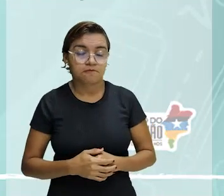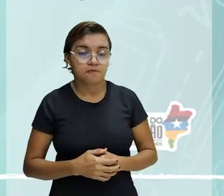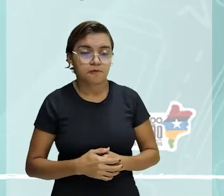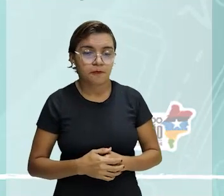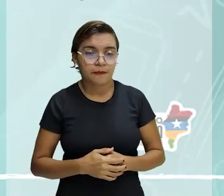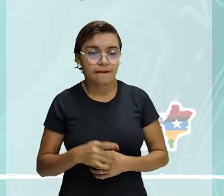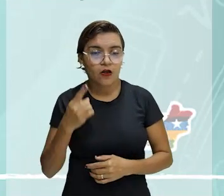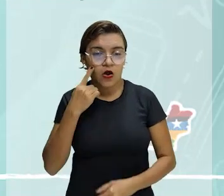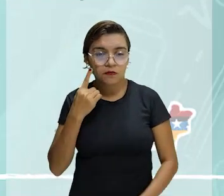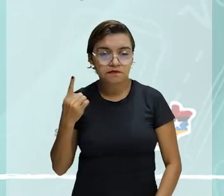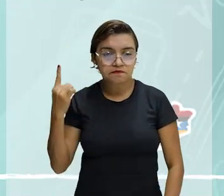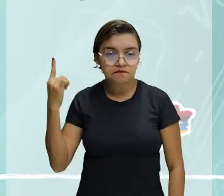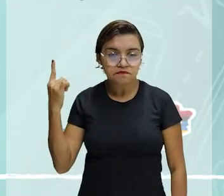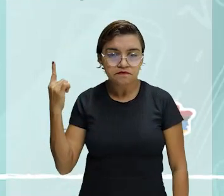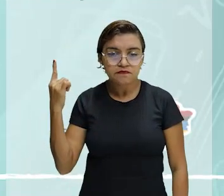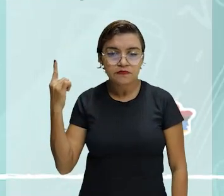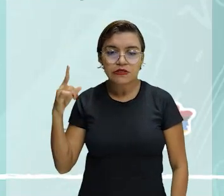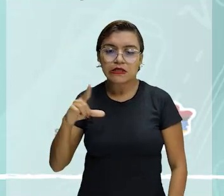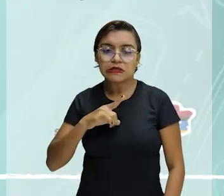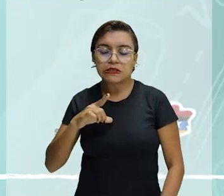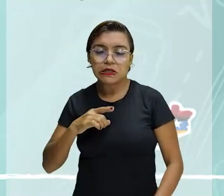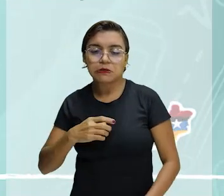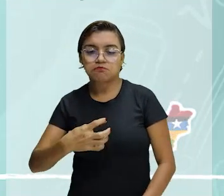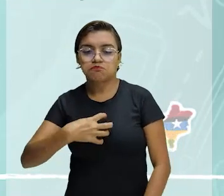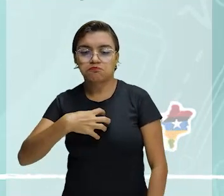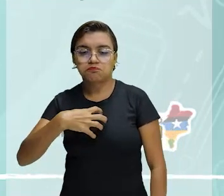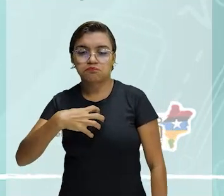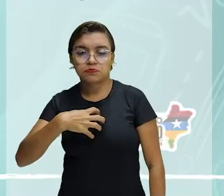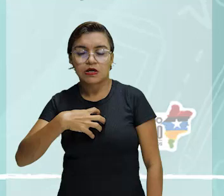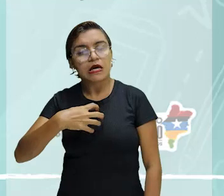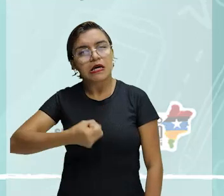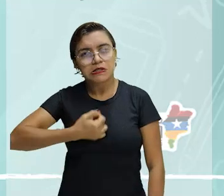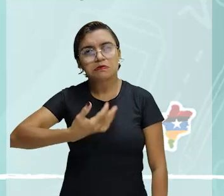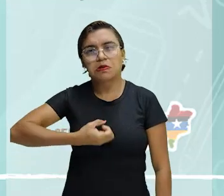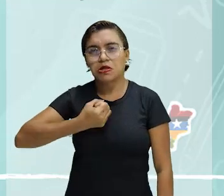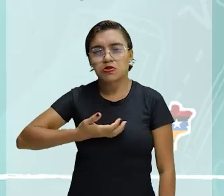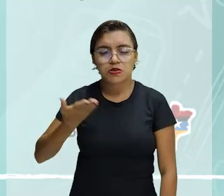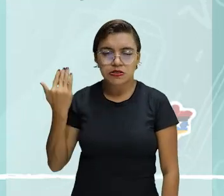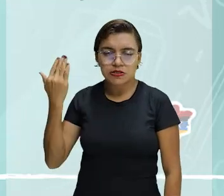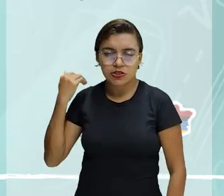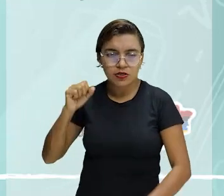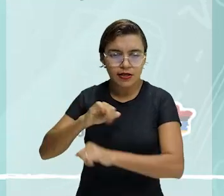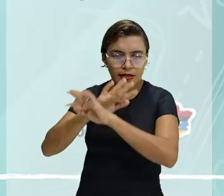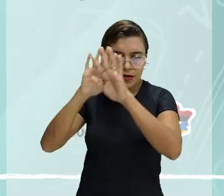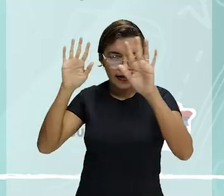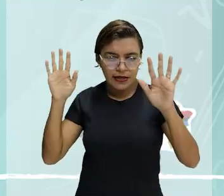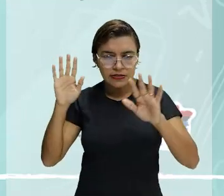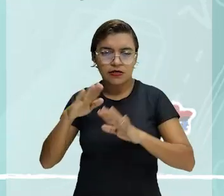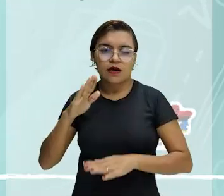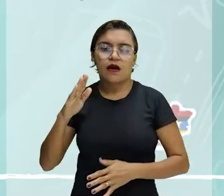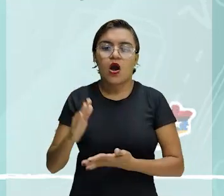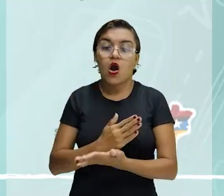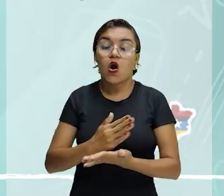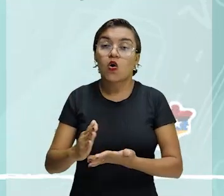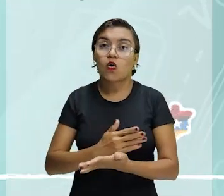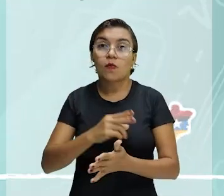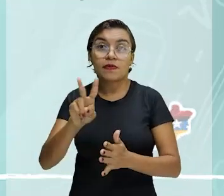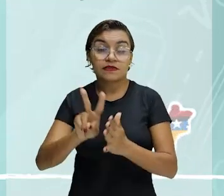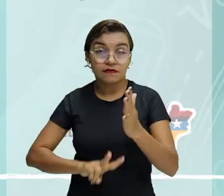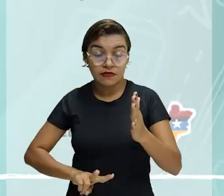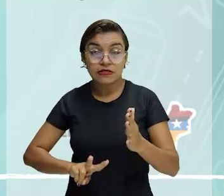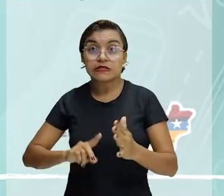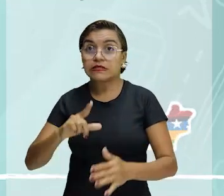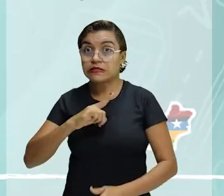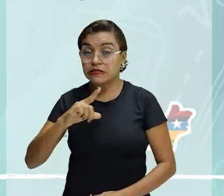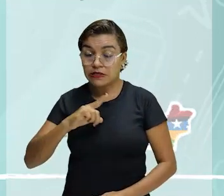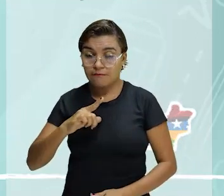expressões antigas, mas claras, expressivas e elegantemente tem me acontecido inúmeras vezes na minha prática